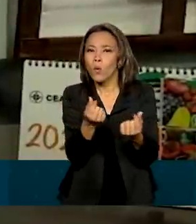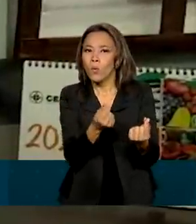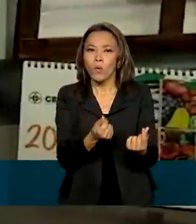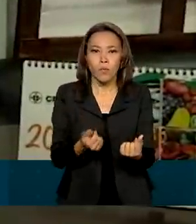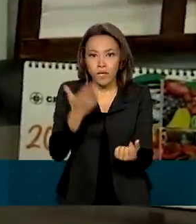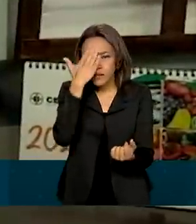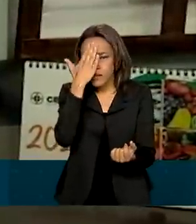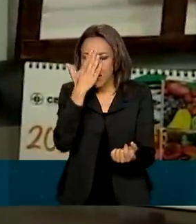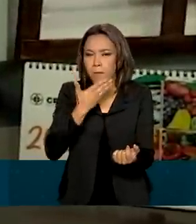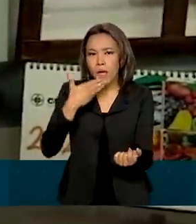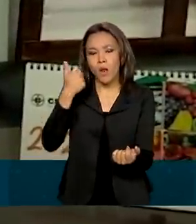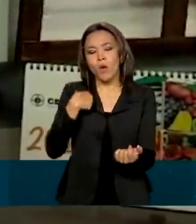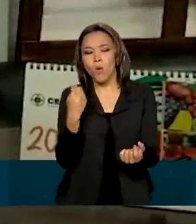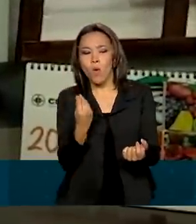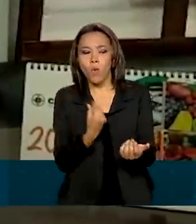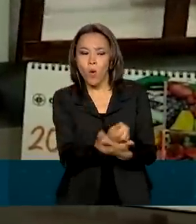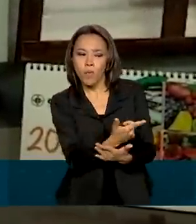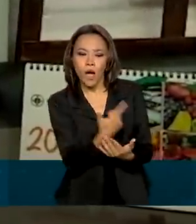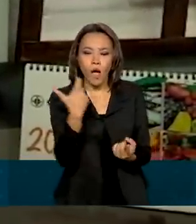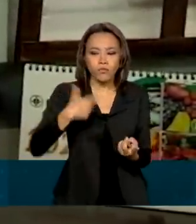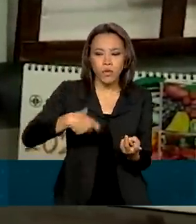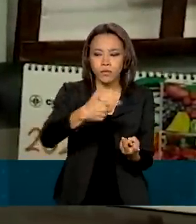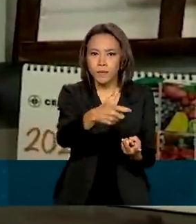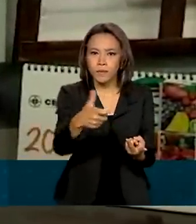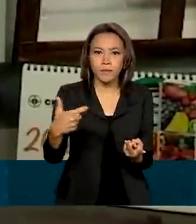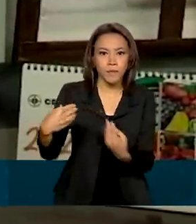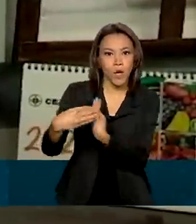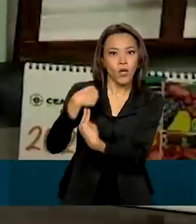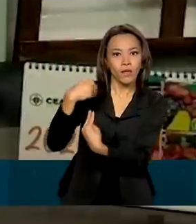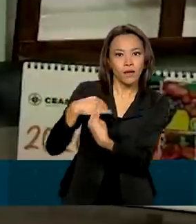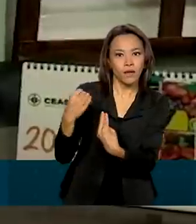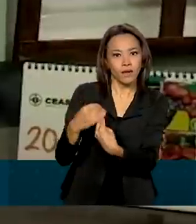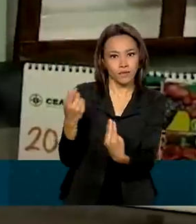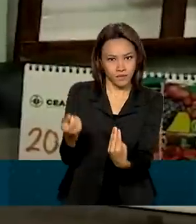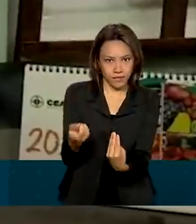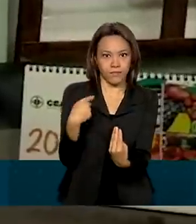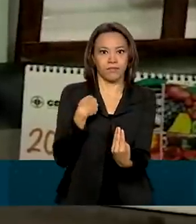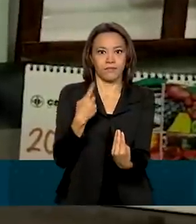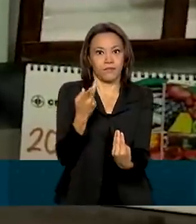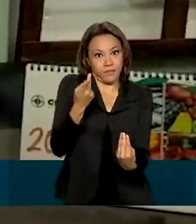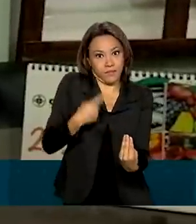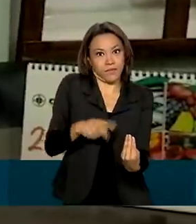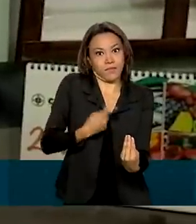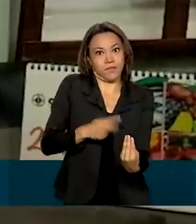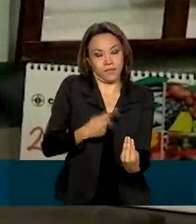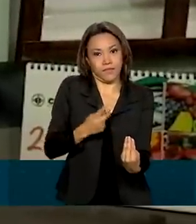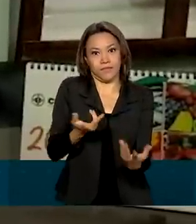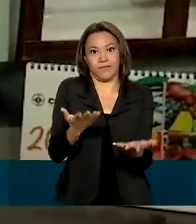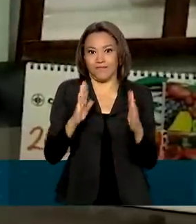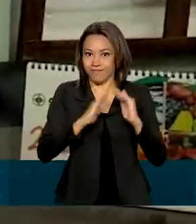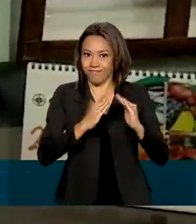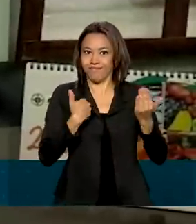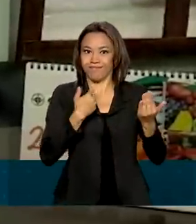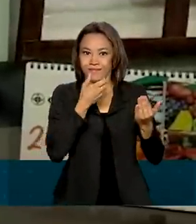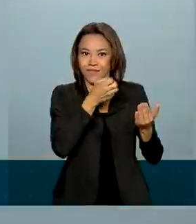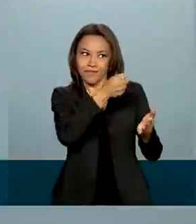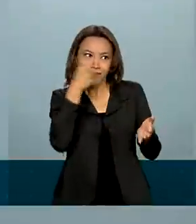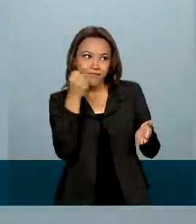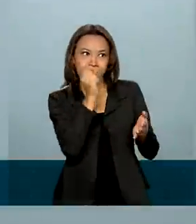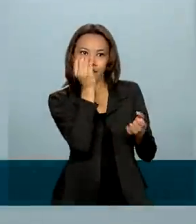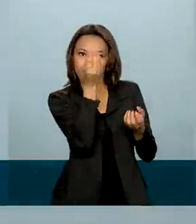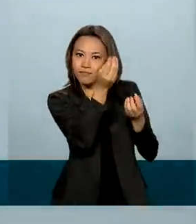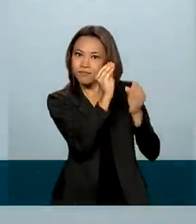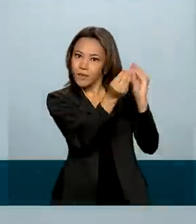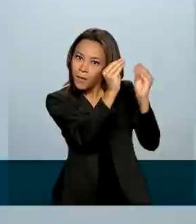na sua melhor compra na hora de abastecer a sua geladeira, a sua dispensa.